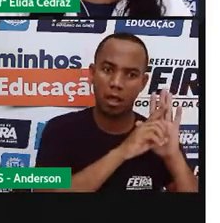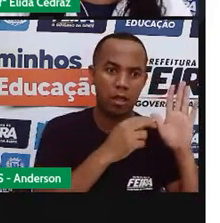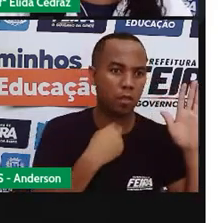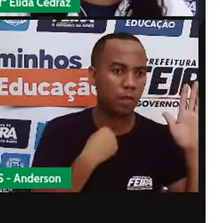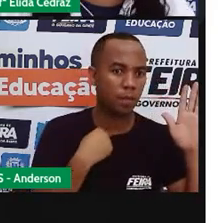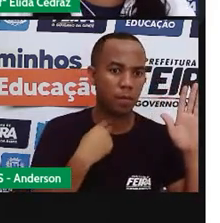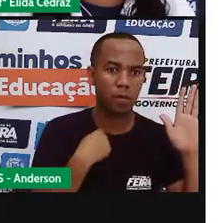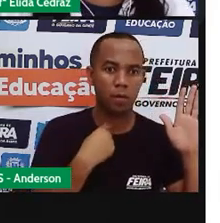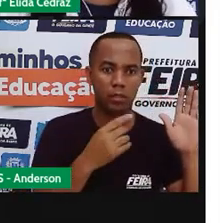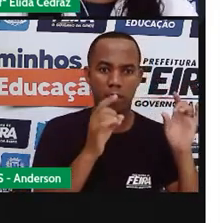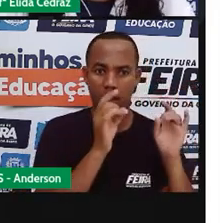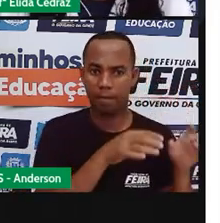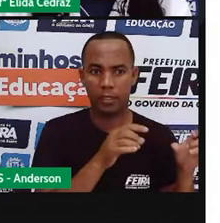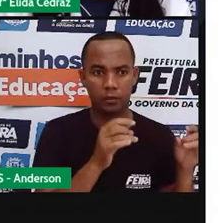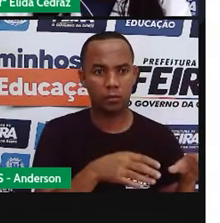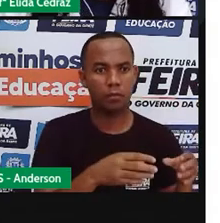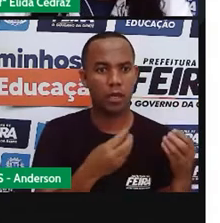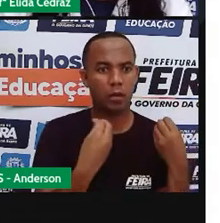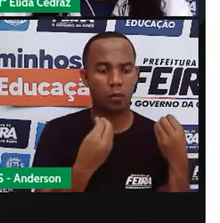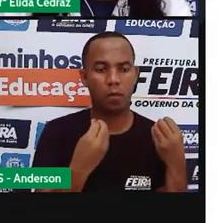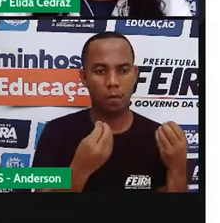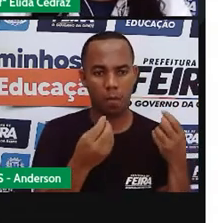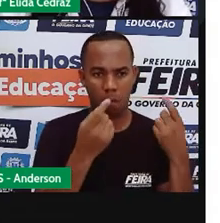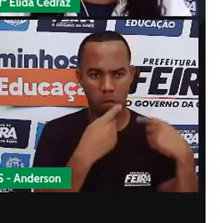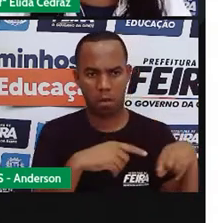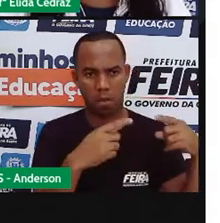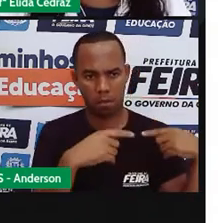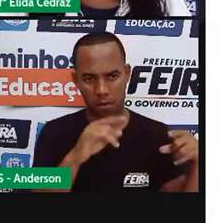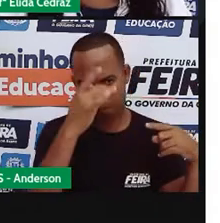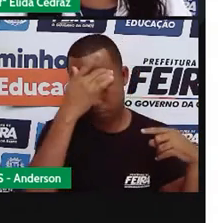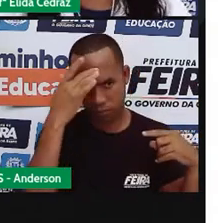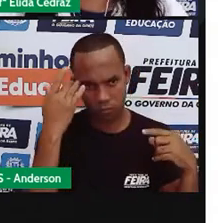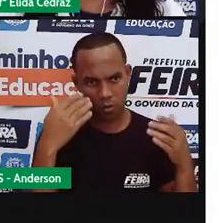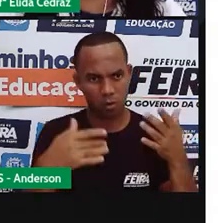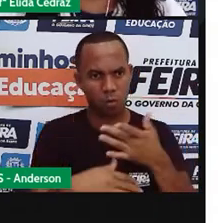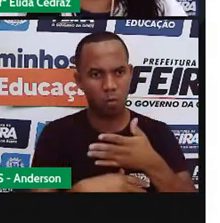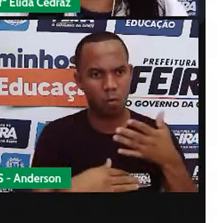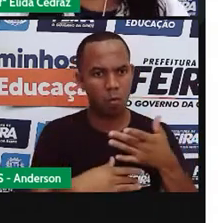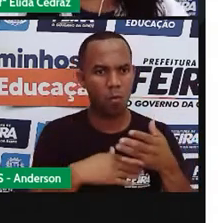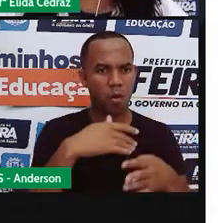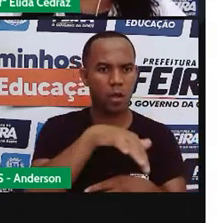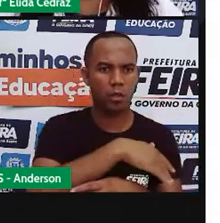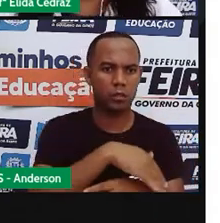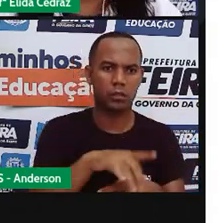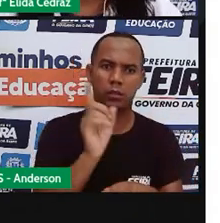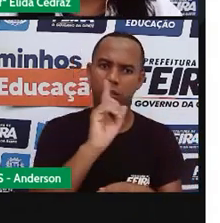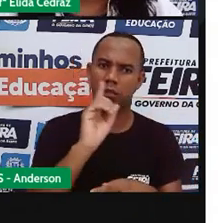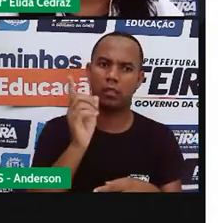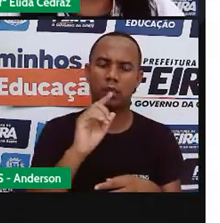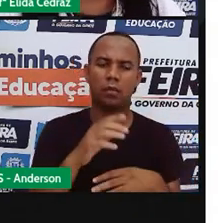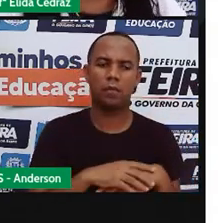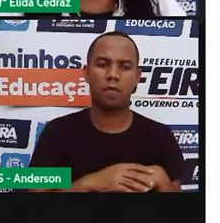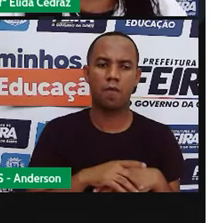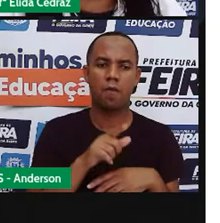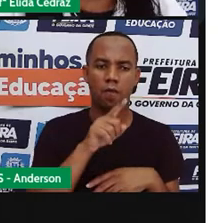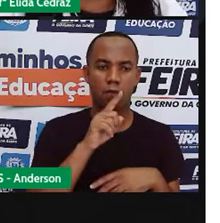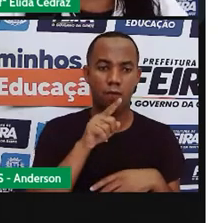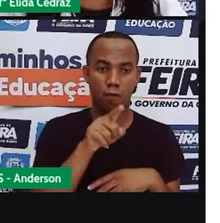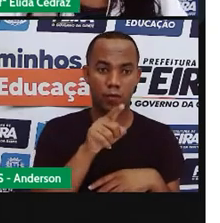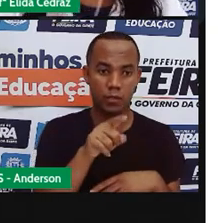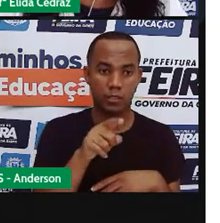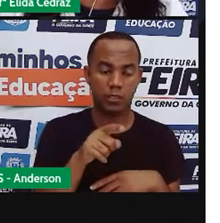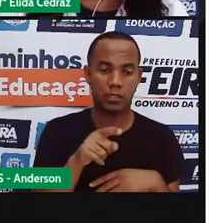ficar abandonados vão acabar atacando as pessoas na rua por isso que mesmo quando você receber uma